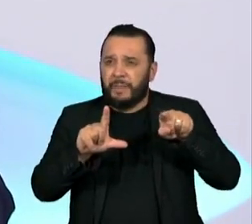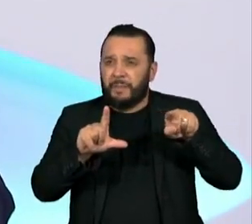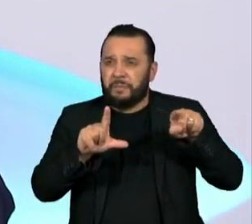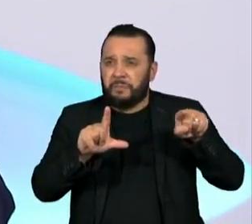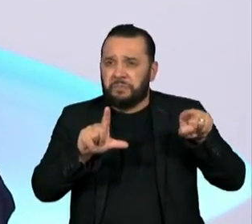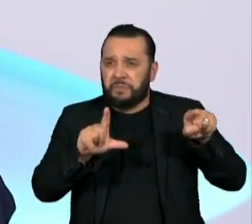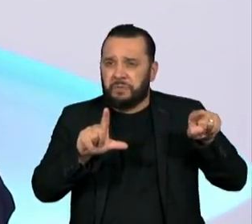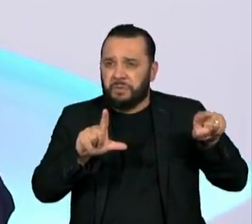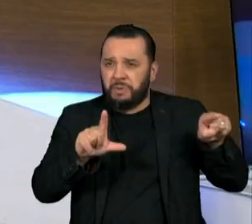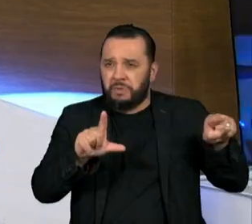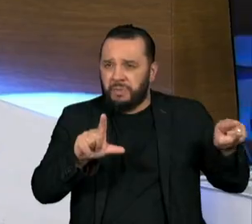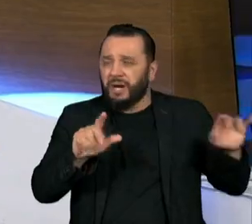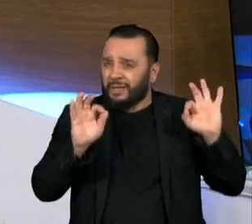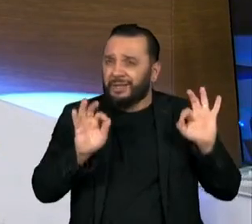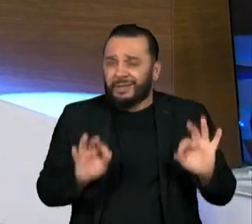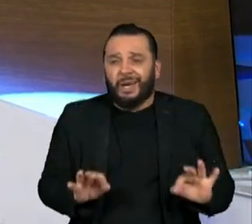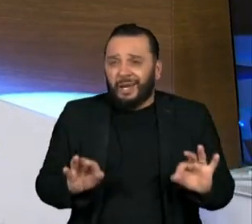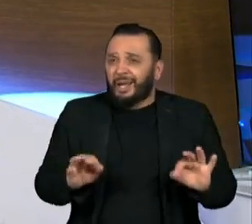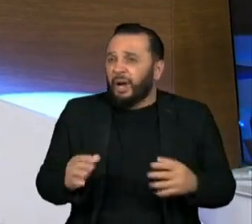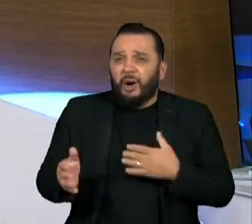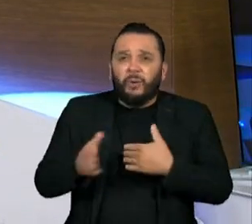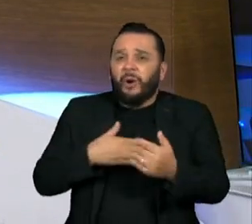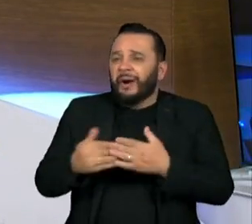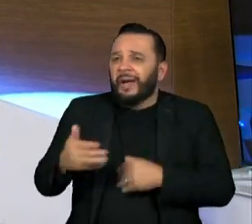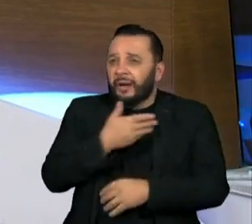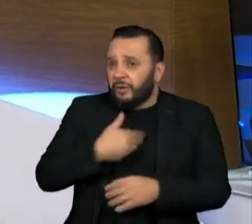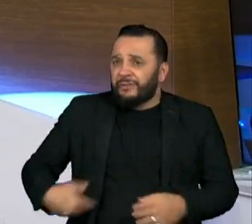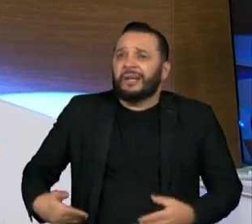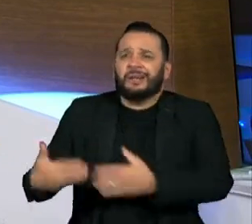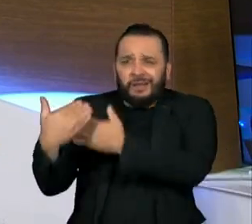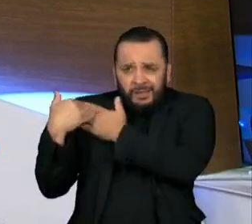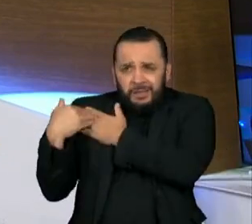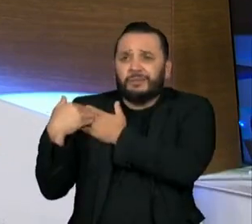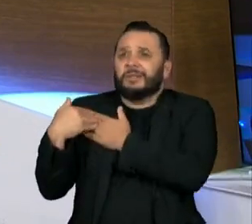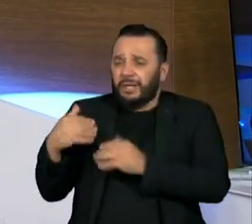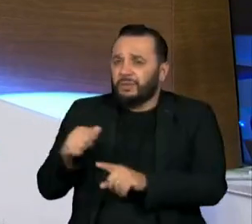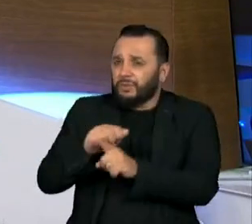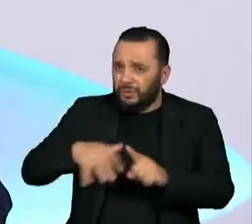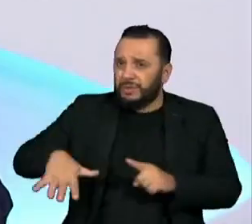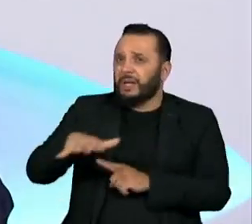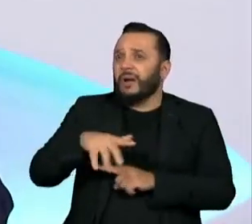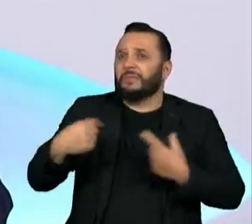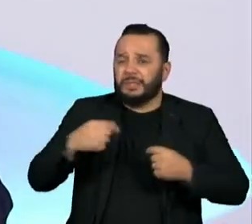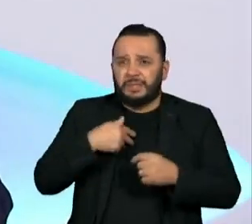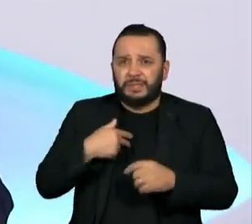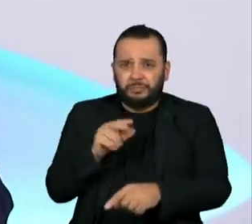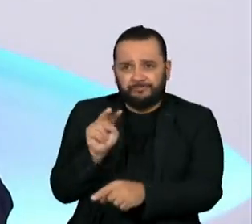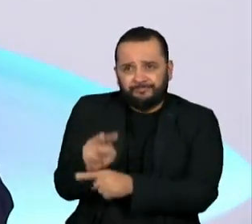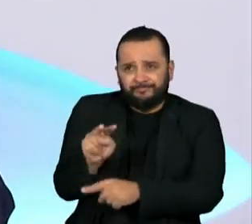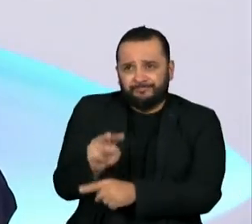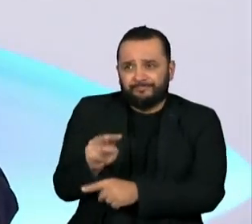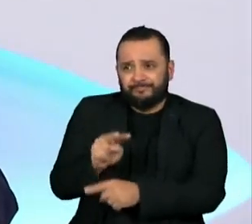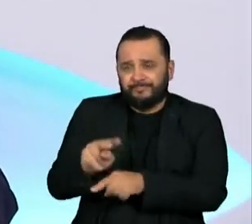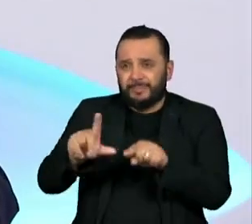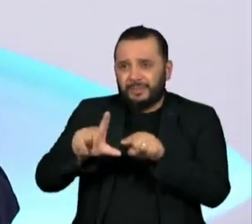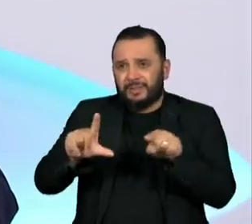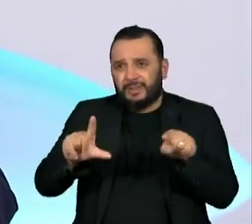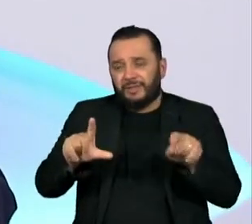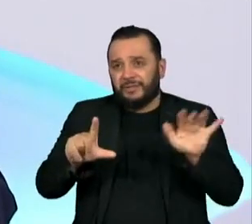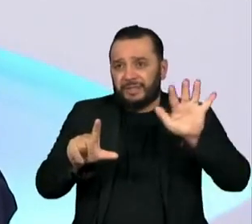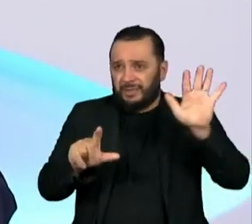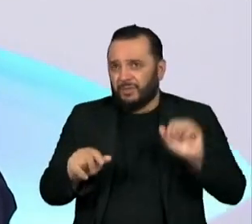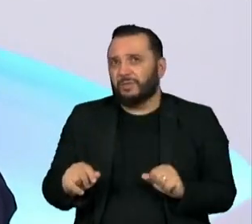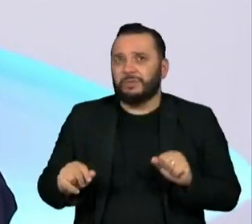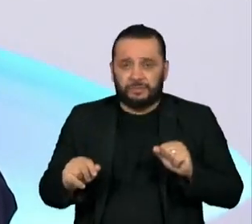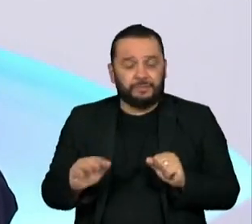inexorável de qualquer governo que tenha responsabilidade de conduzir os negócios do país. Não é um fim em si